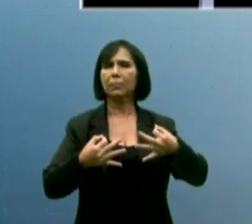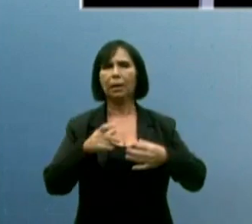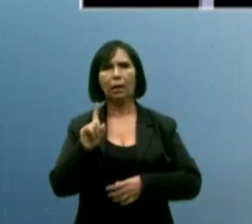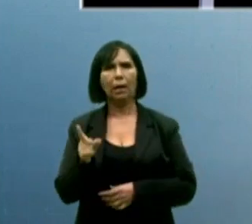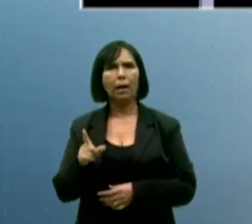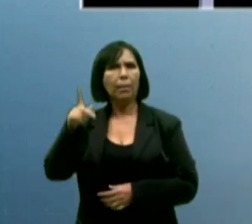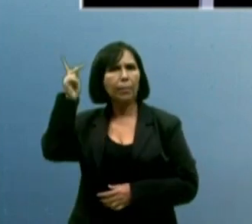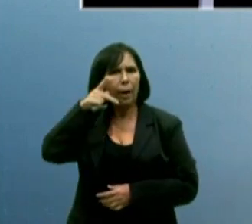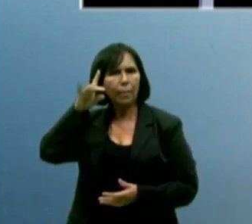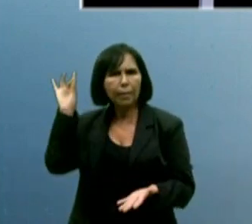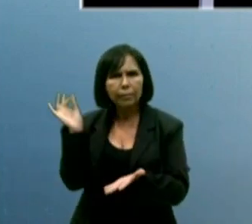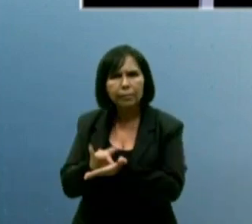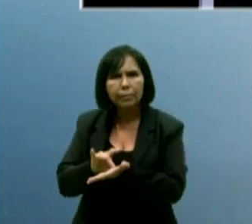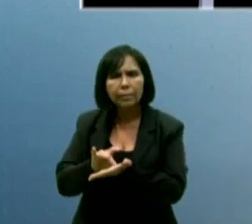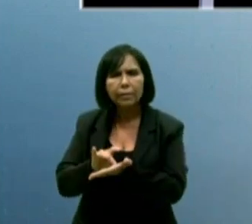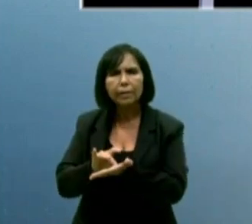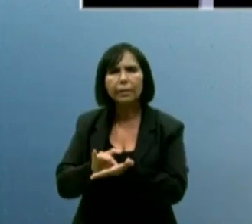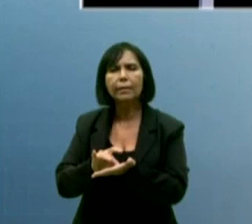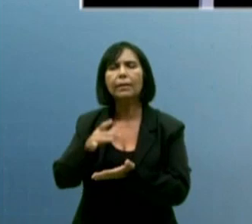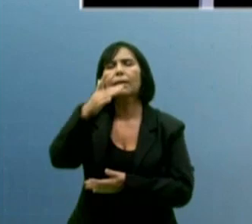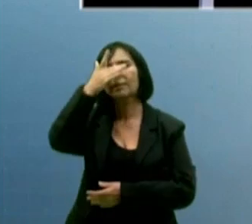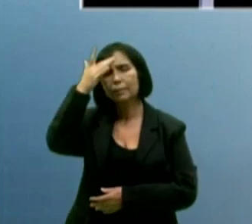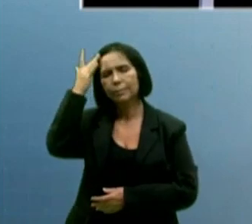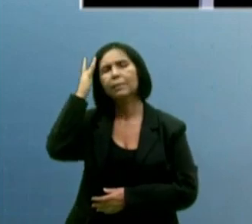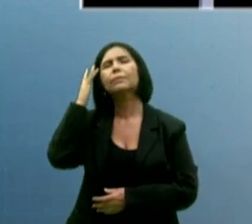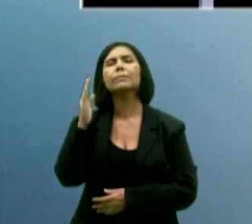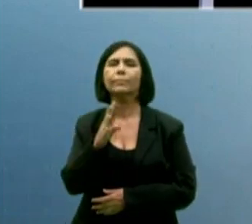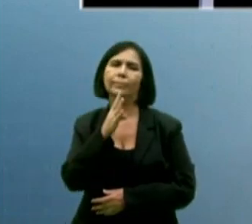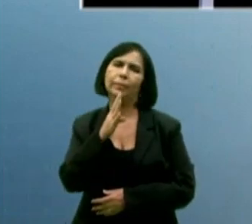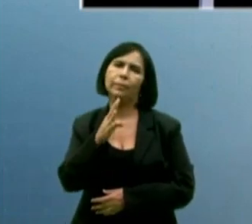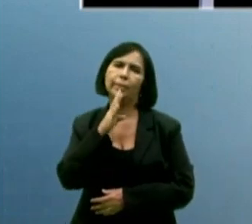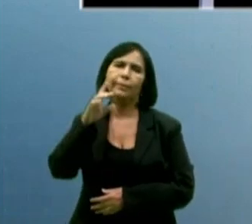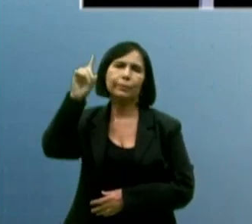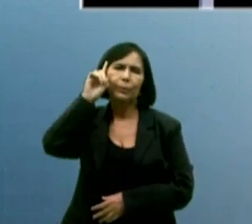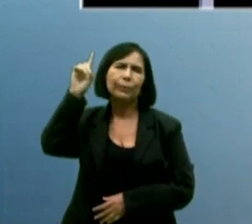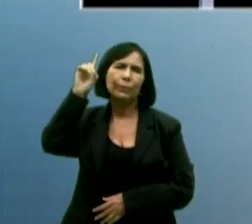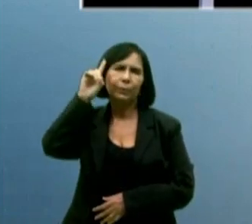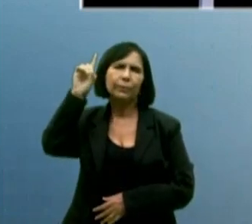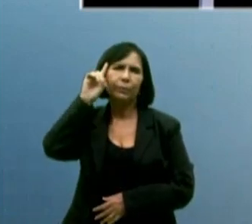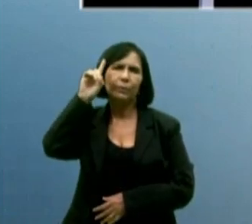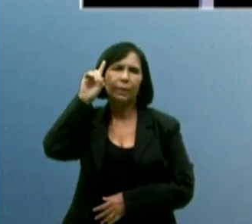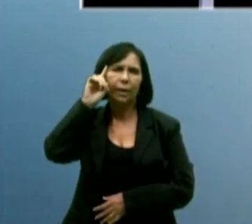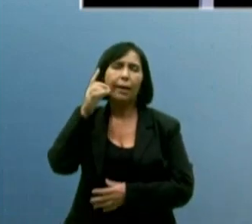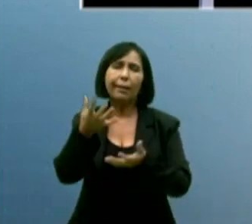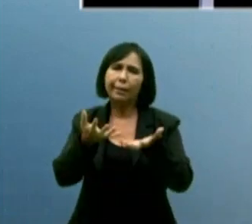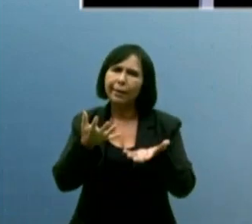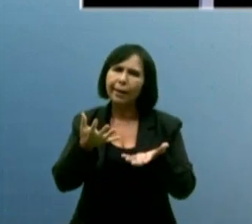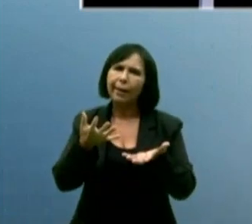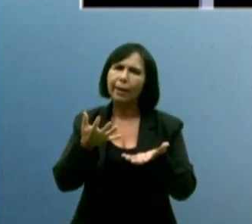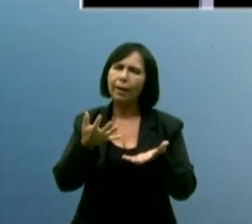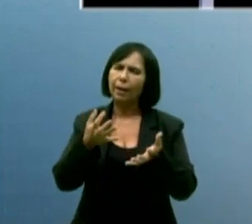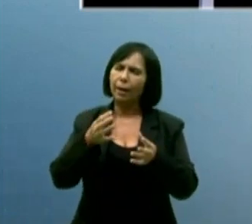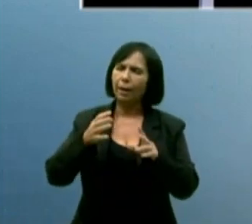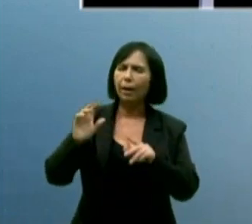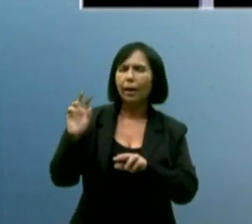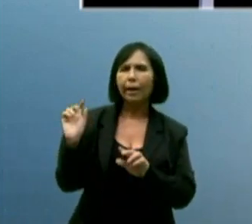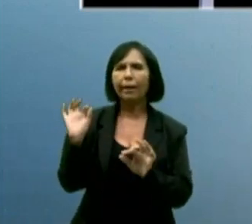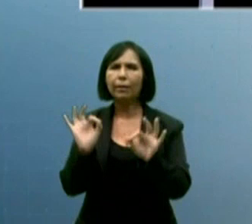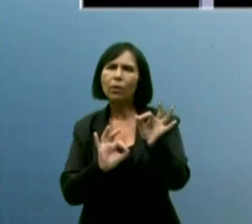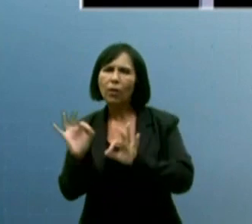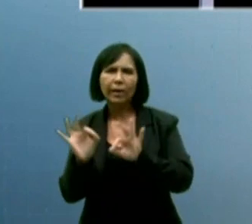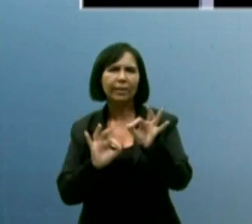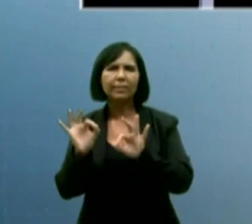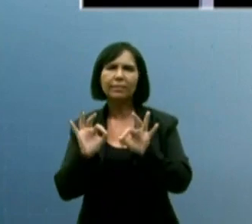As pessoas que mais precisam lidam todos os dias. A gente quer botar para funcionar melhor o que já existe. O atual governo teve,